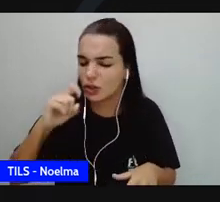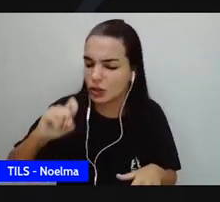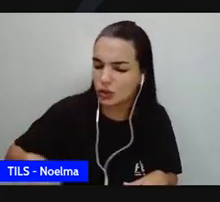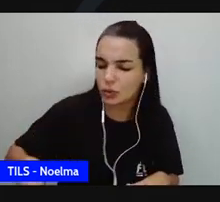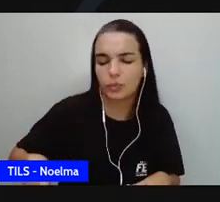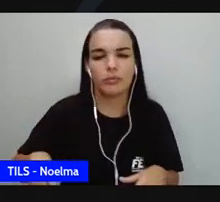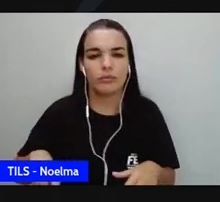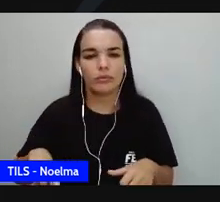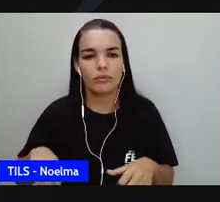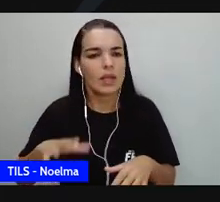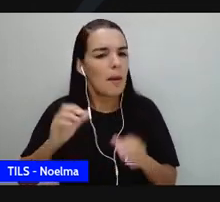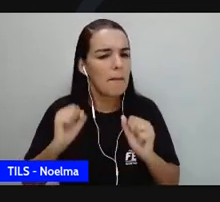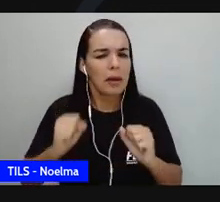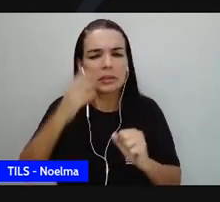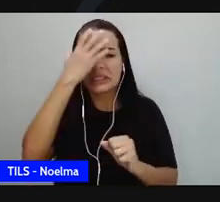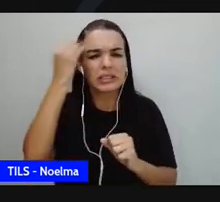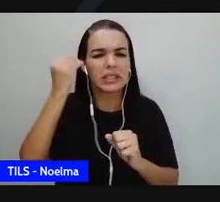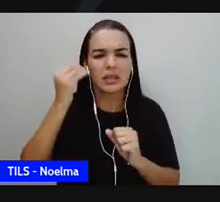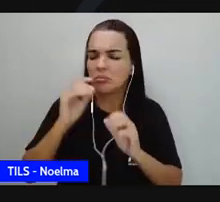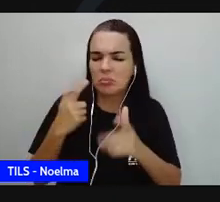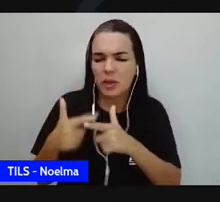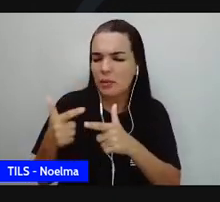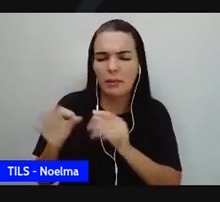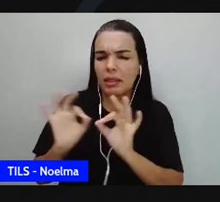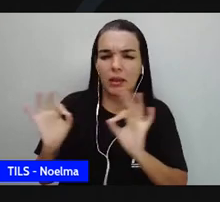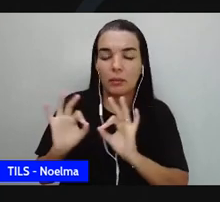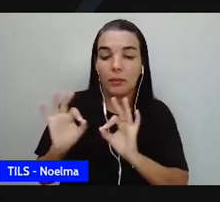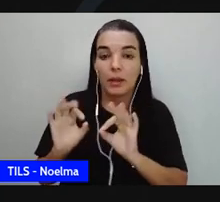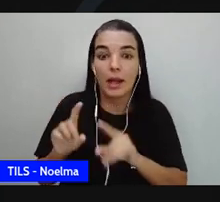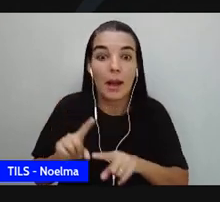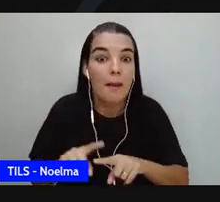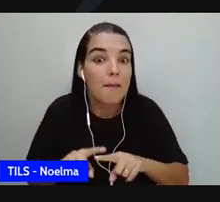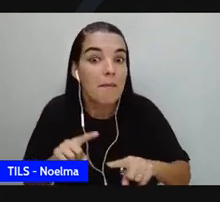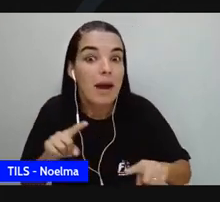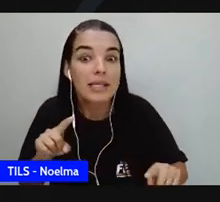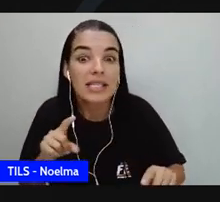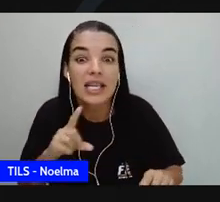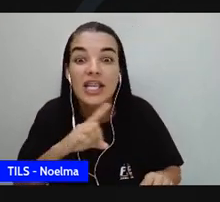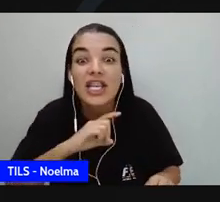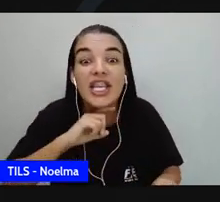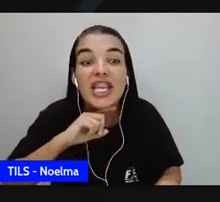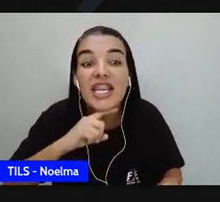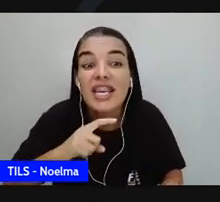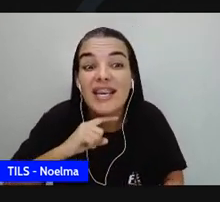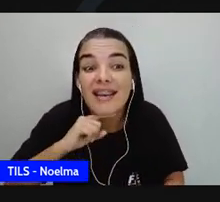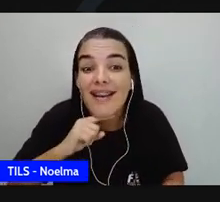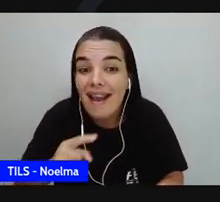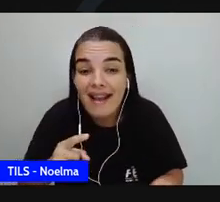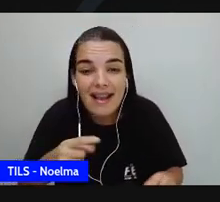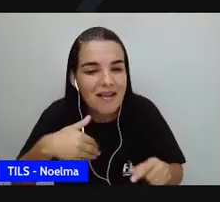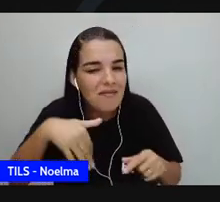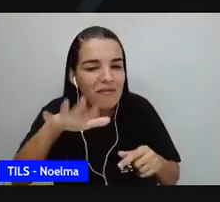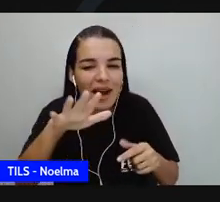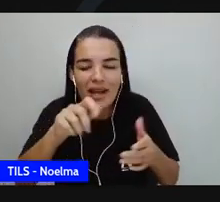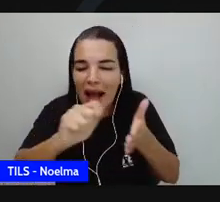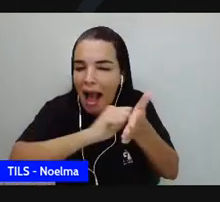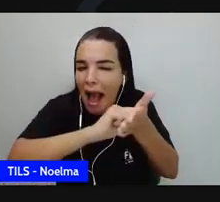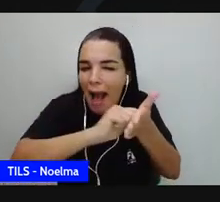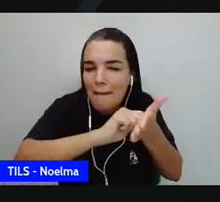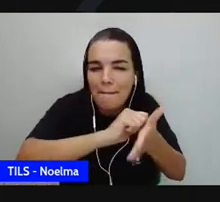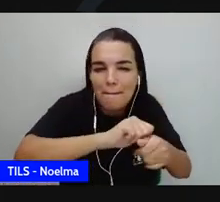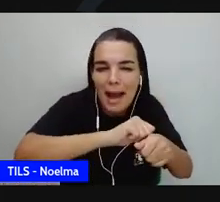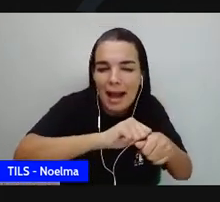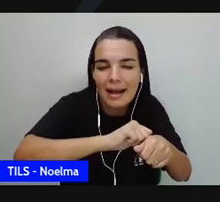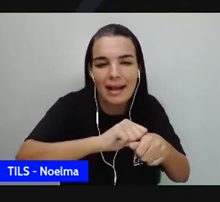reciclar. Pode esquecer tudo isso. Mas, ninguém vai apagar as palavras que eu escrevi. Então, isso